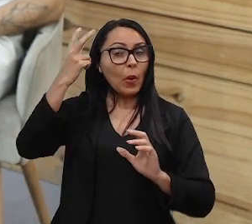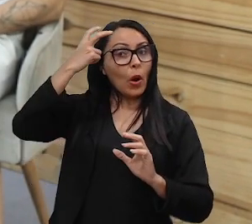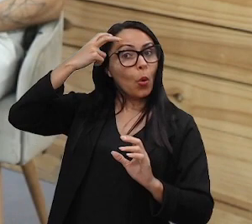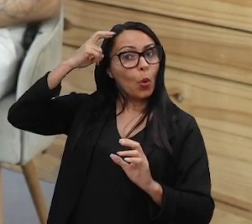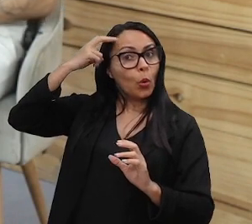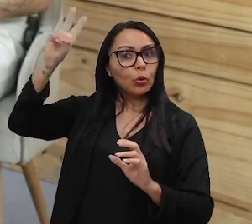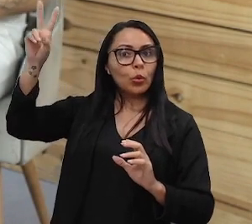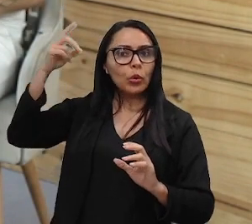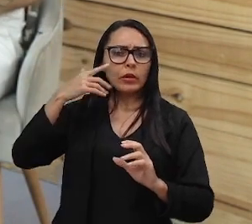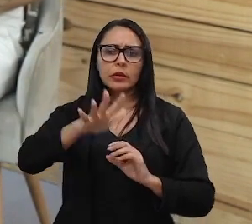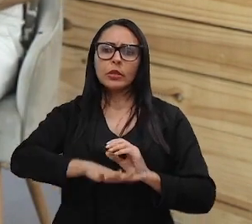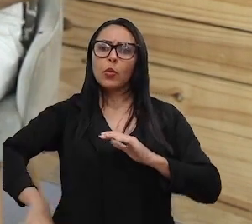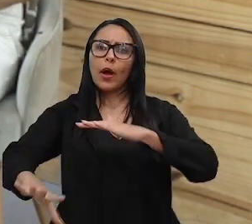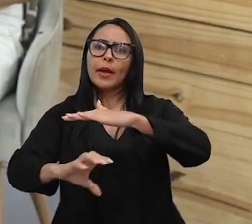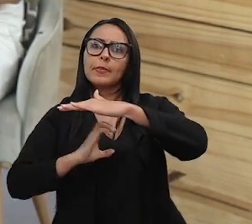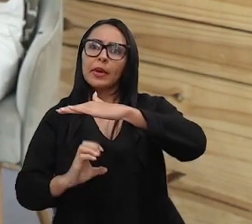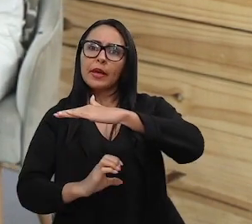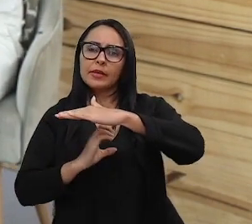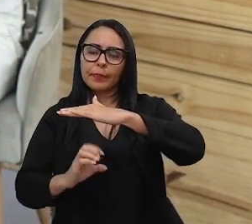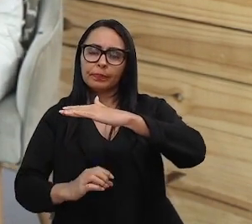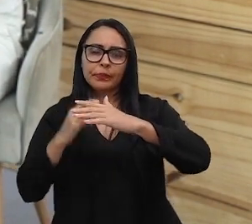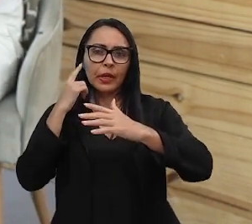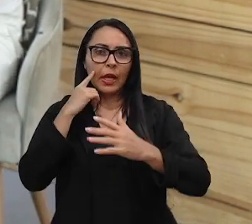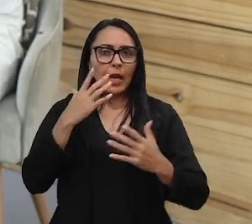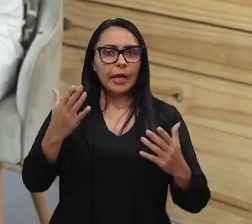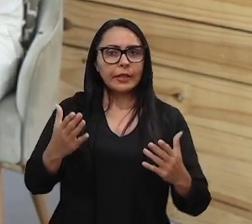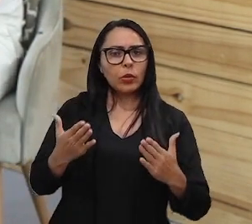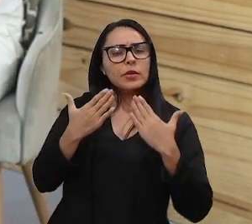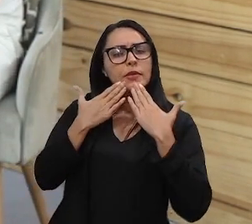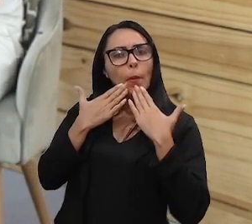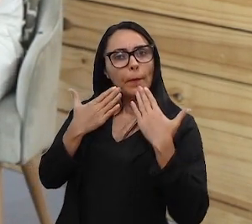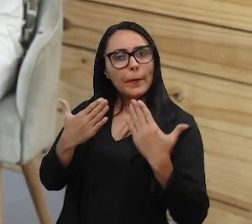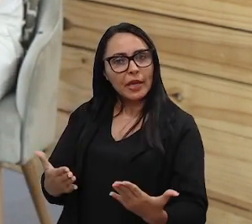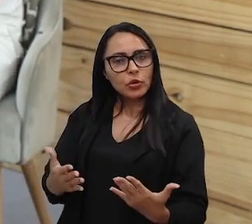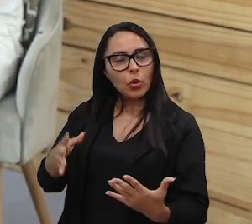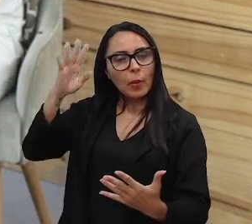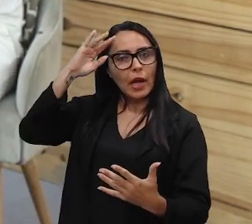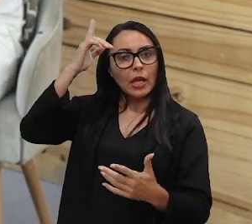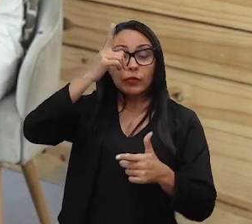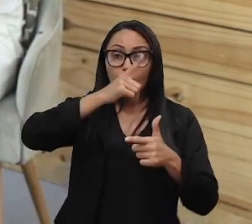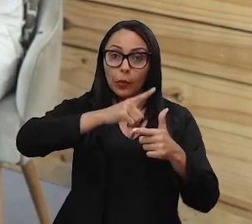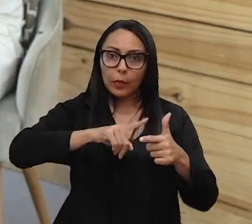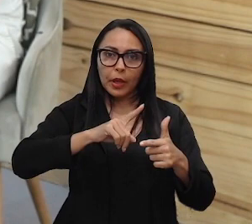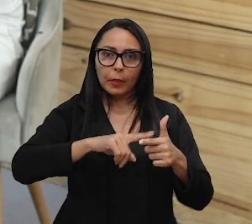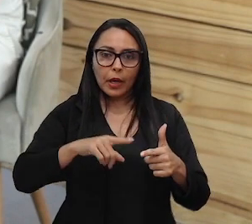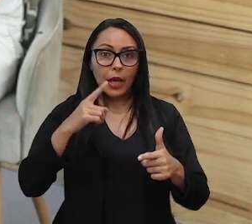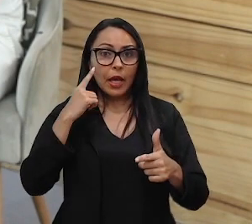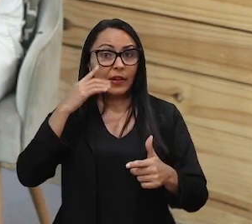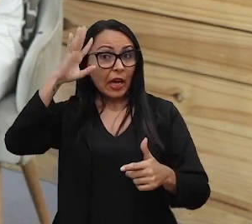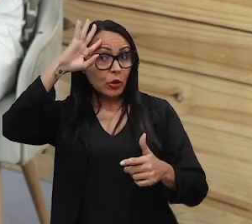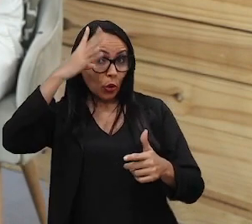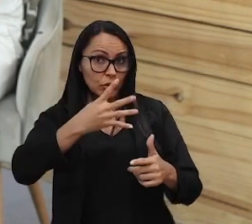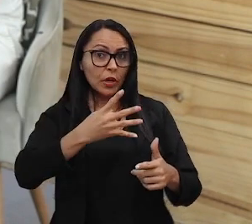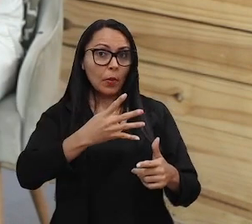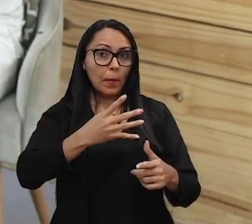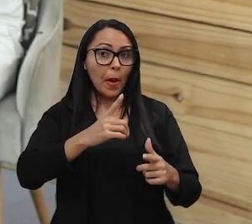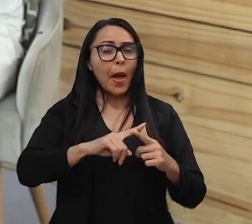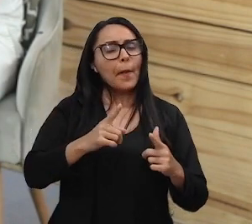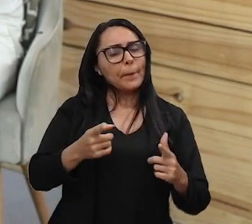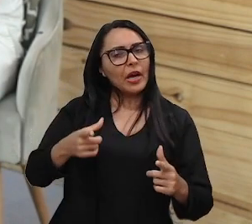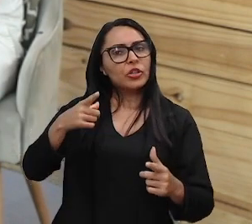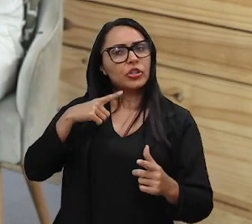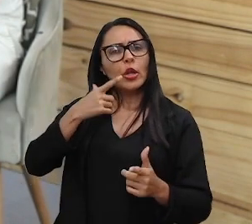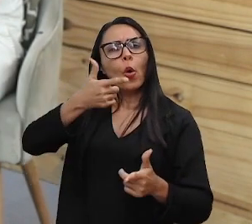determinada empresa. Então, o chat GPT, se eu peço para ele resolver um problema, ele vai dar a solução. Mas existem outras